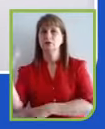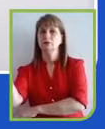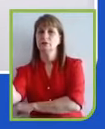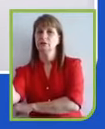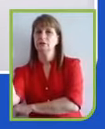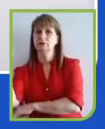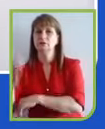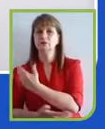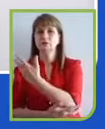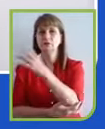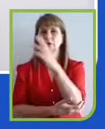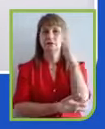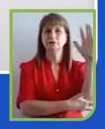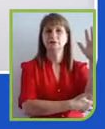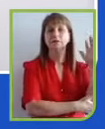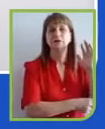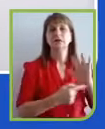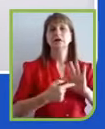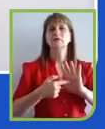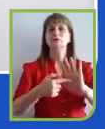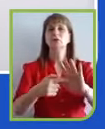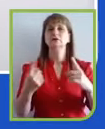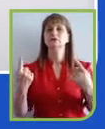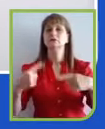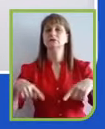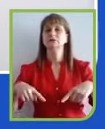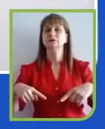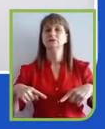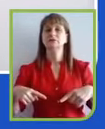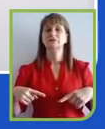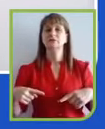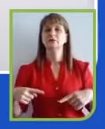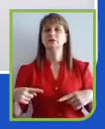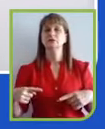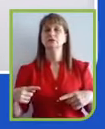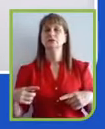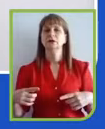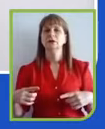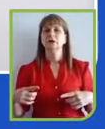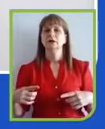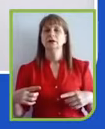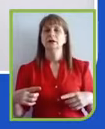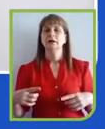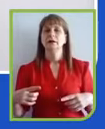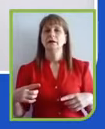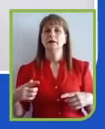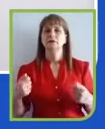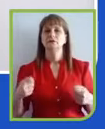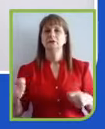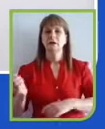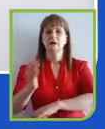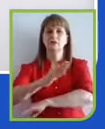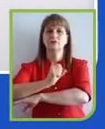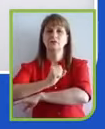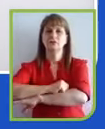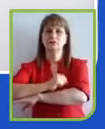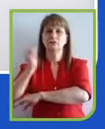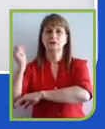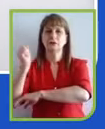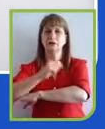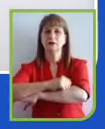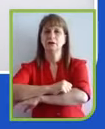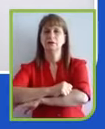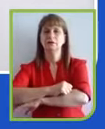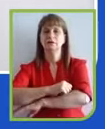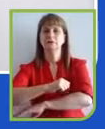não respeitam fronteiras e seu enfrentamento demanda uma atuação conjunta global entre todos os autores da